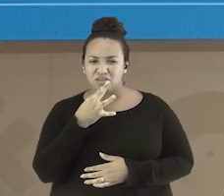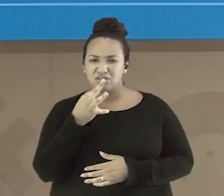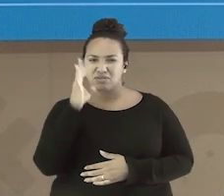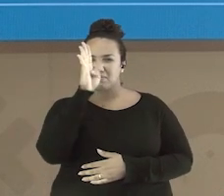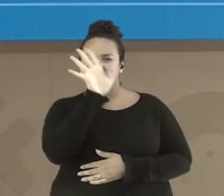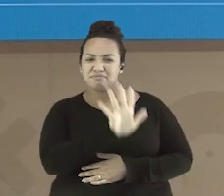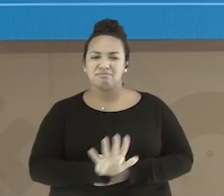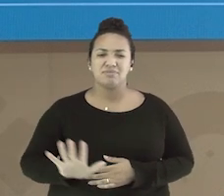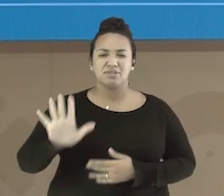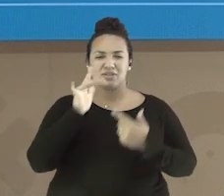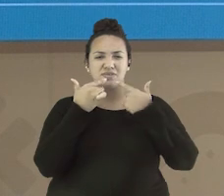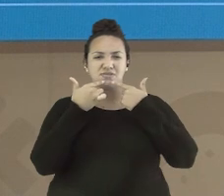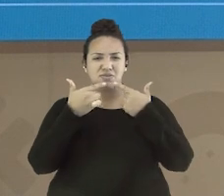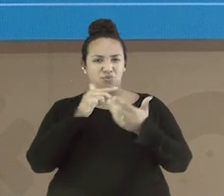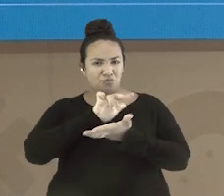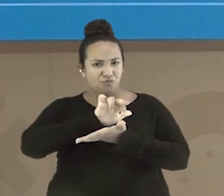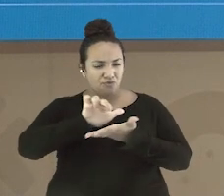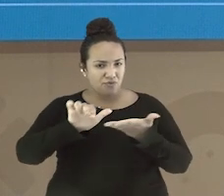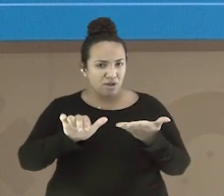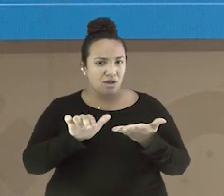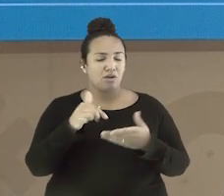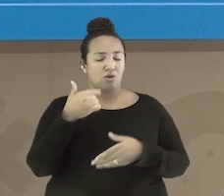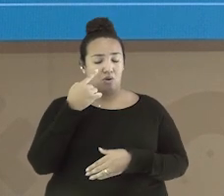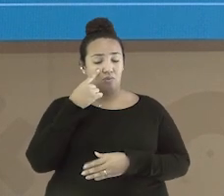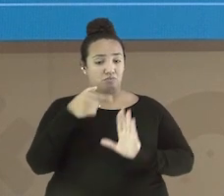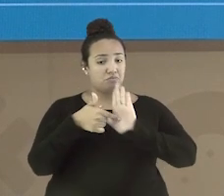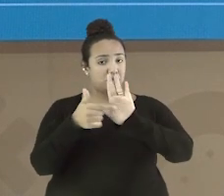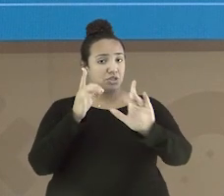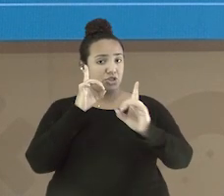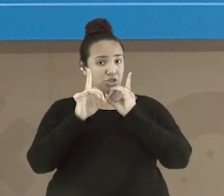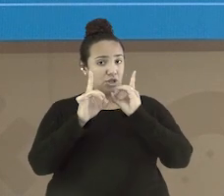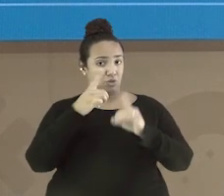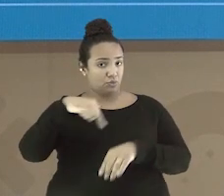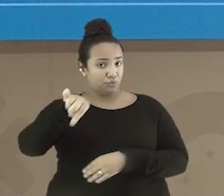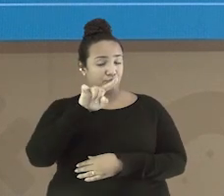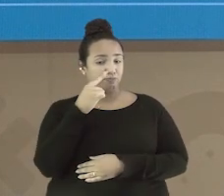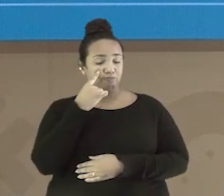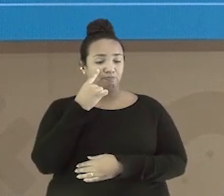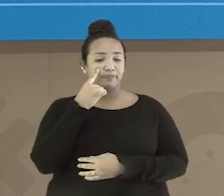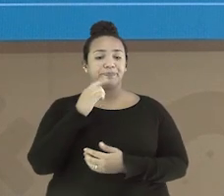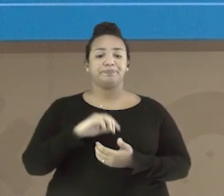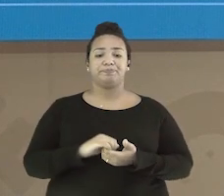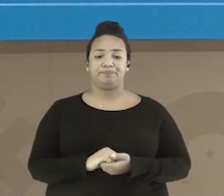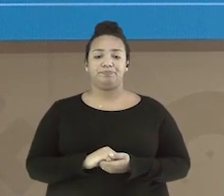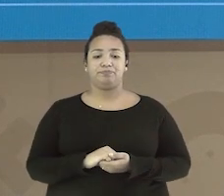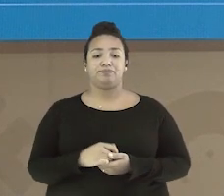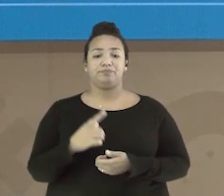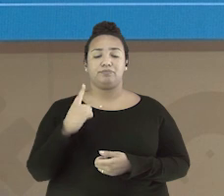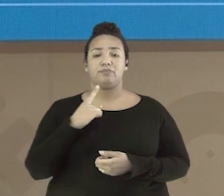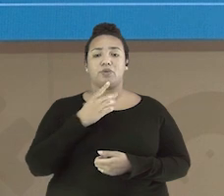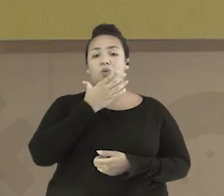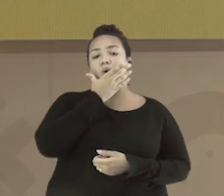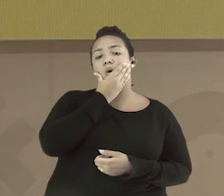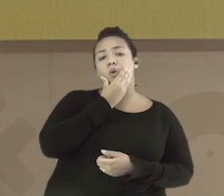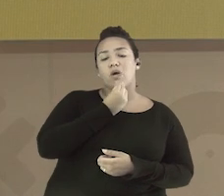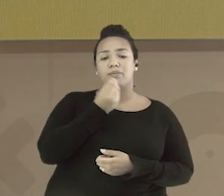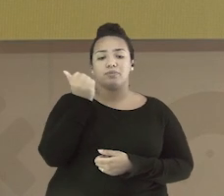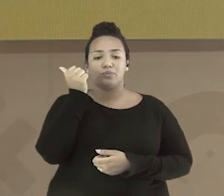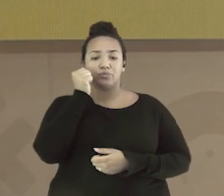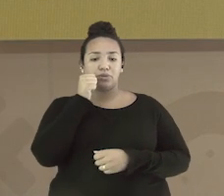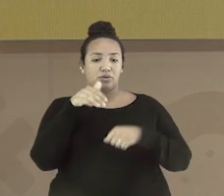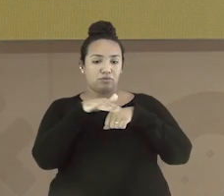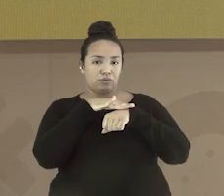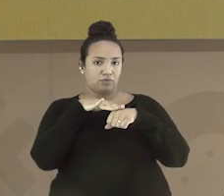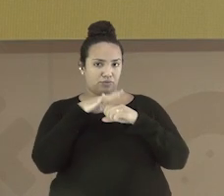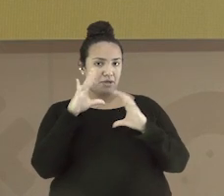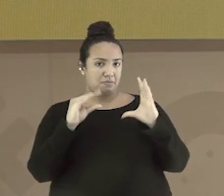os salários do Brasil? Vou te dar uma dica em um diálogo. Em uma conversa entre um casal,